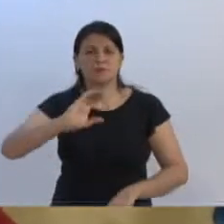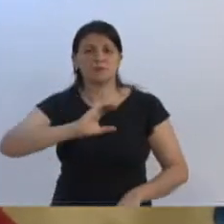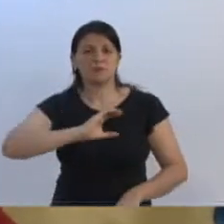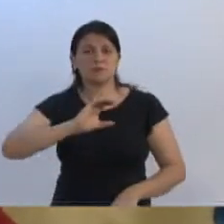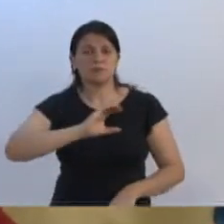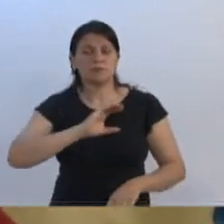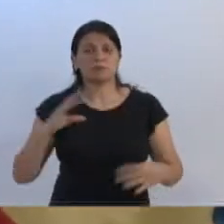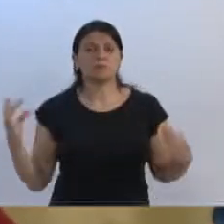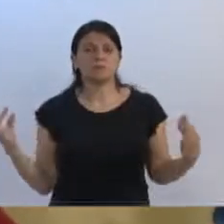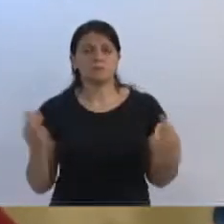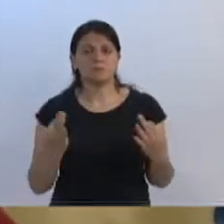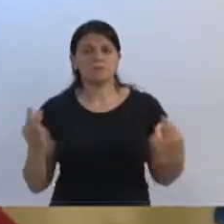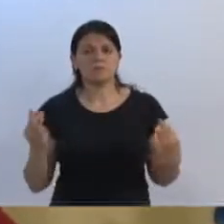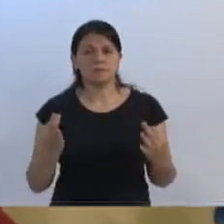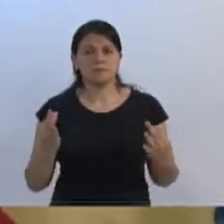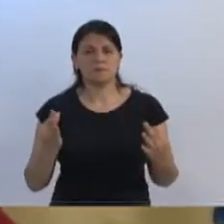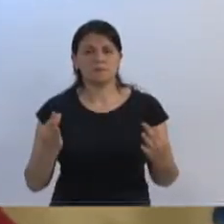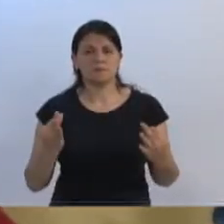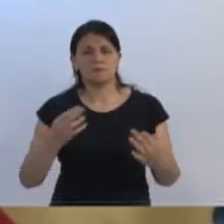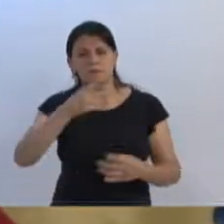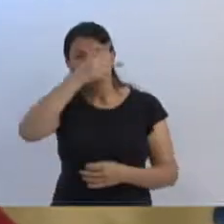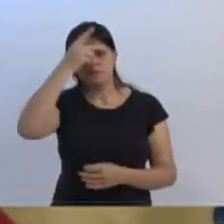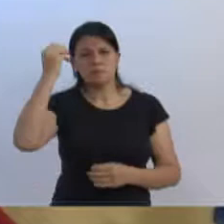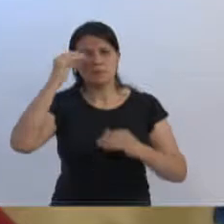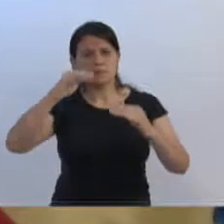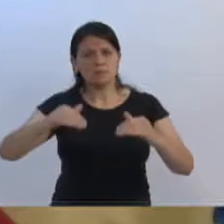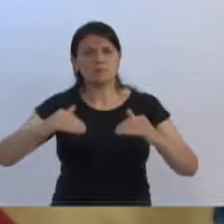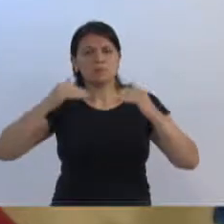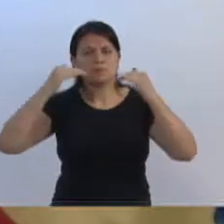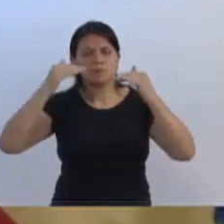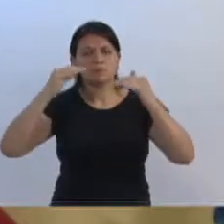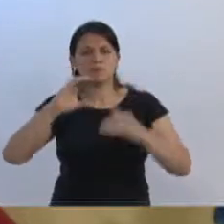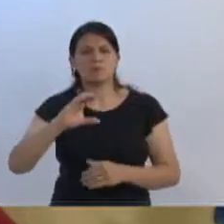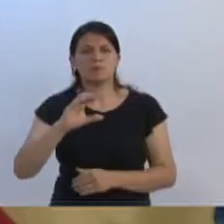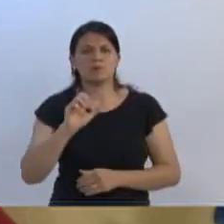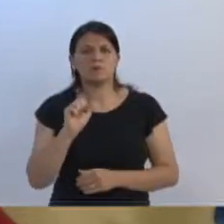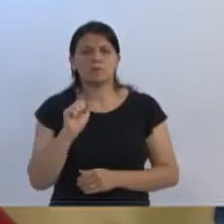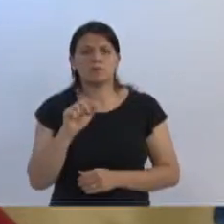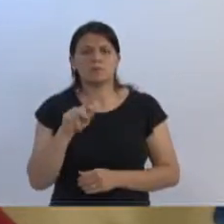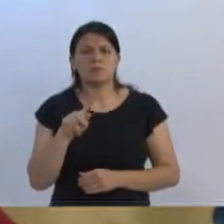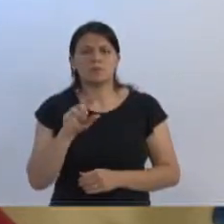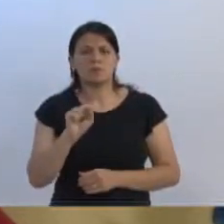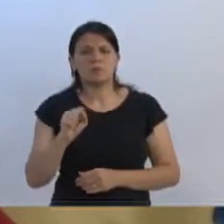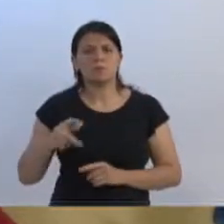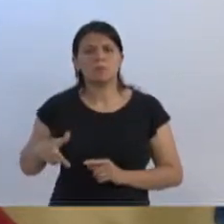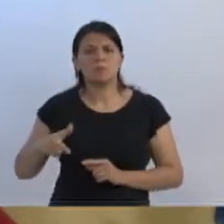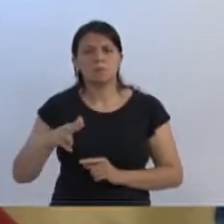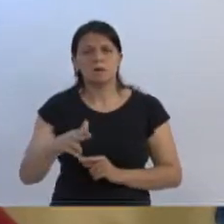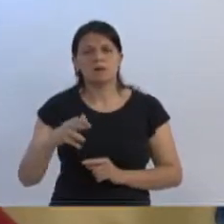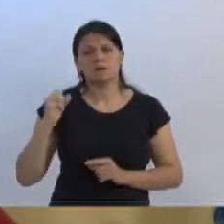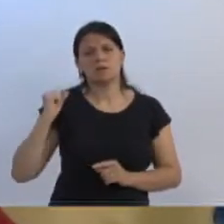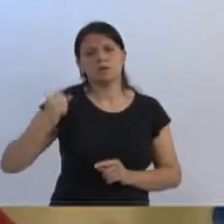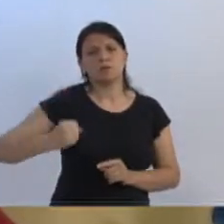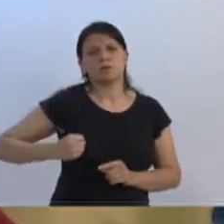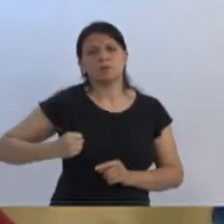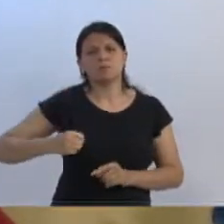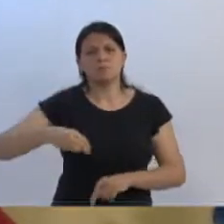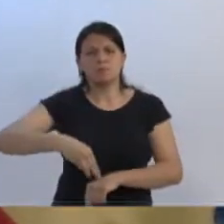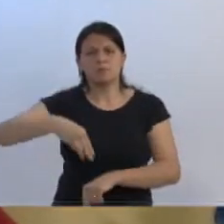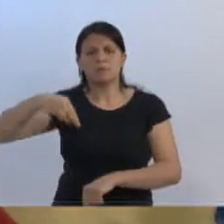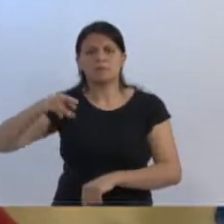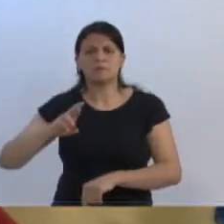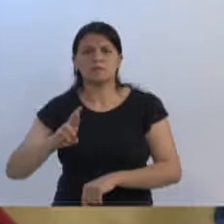aperfeiçoamento de pessoa de nível superior, o CAPS, anunciou o corte em bolsa de mestrado e